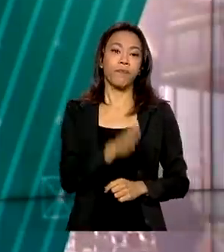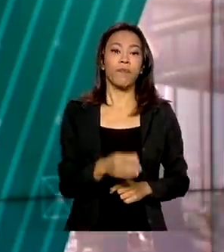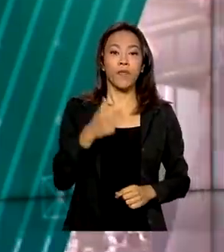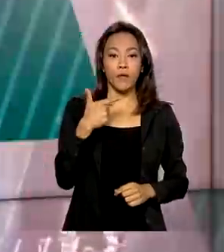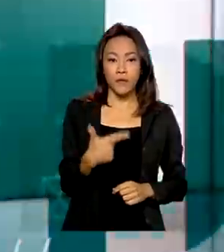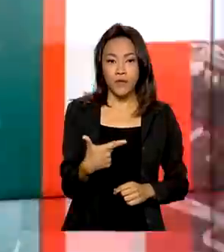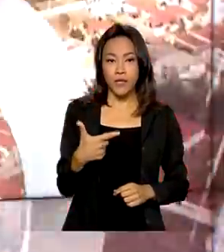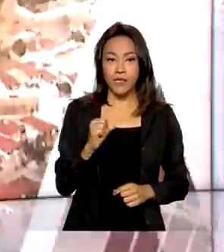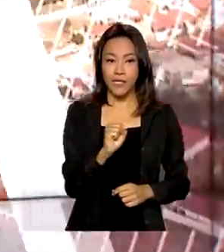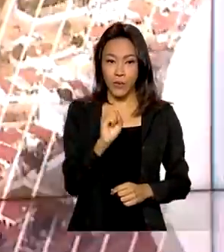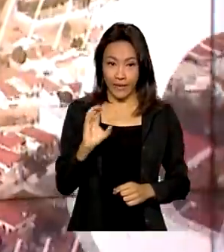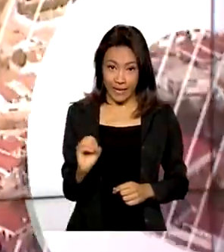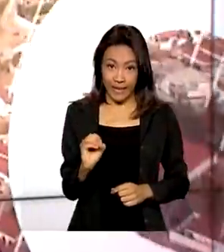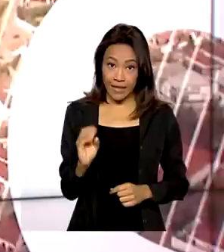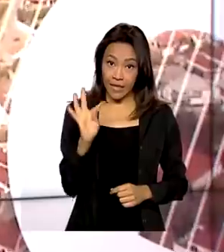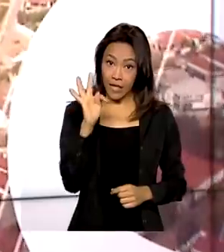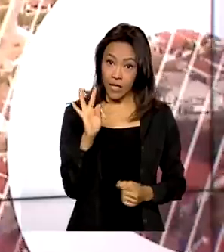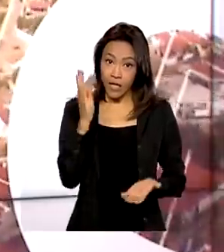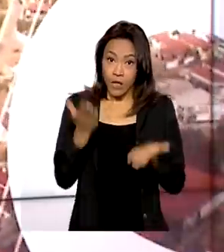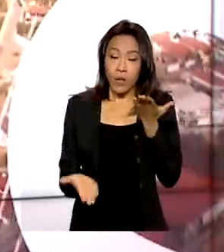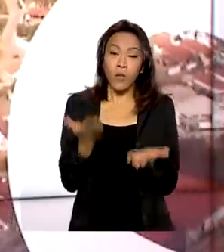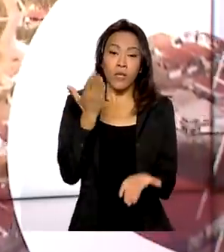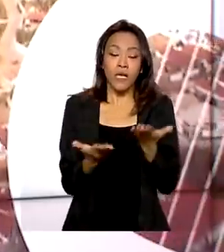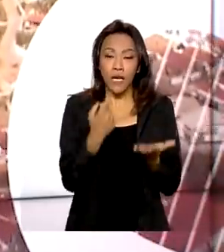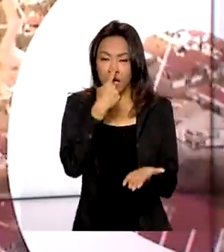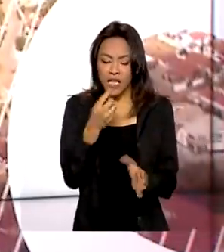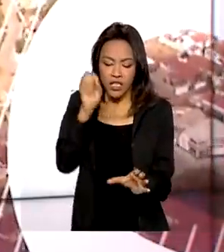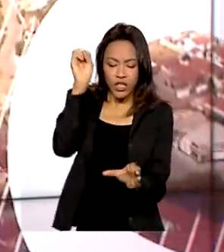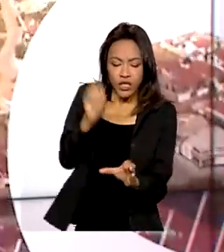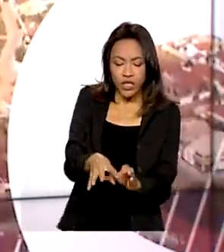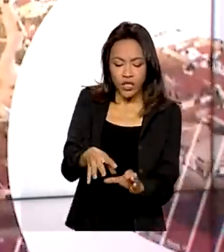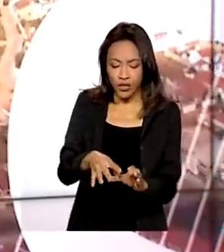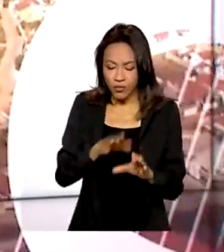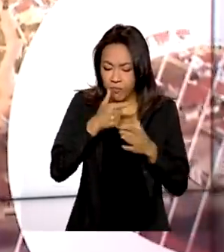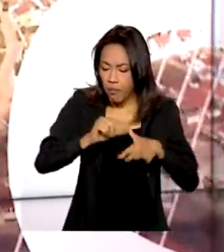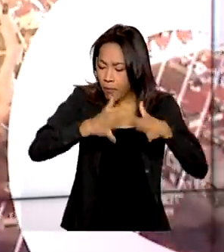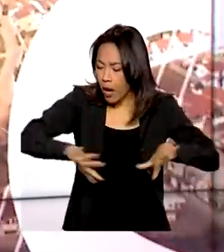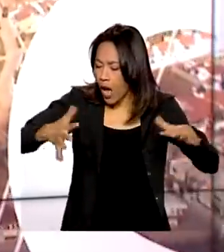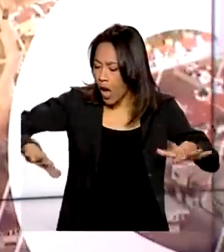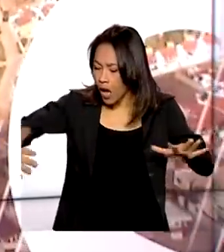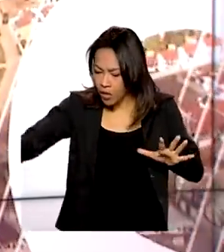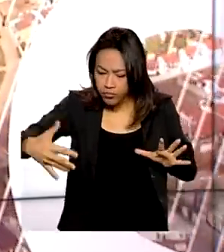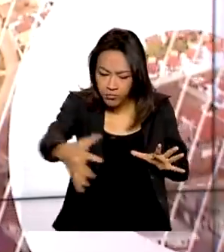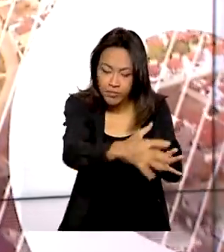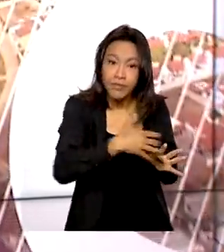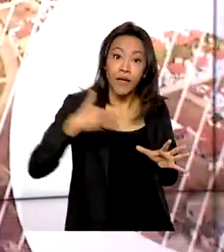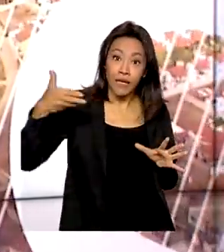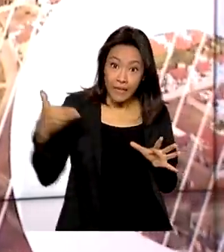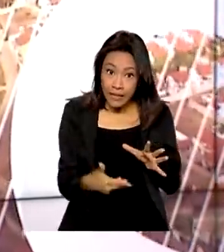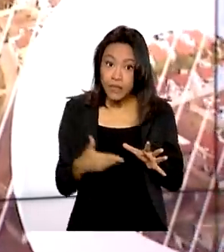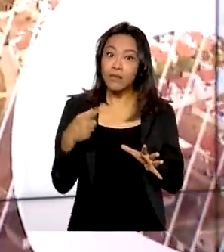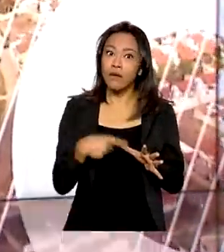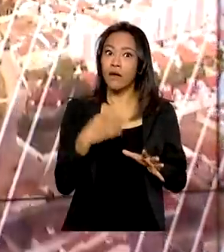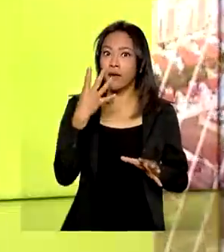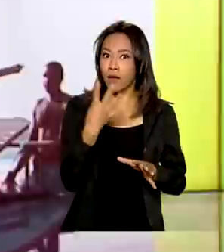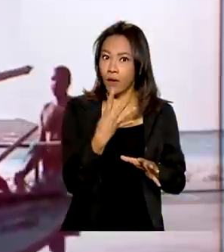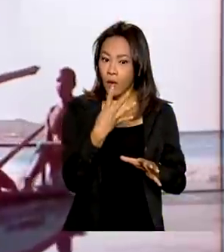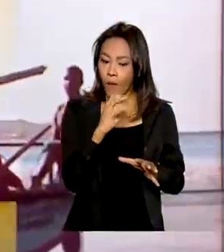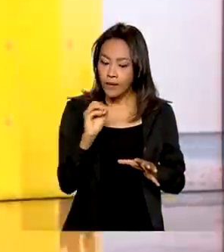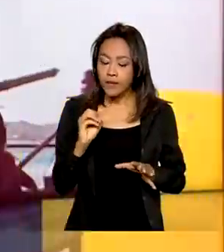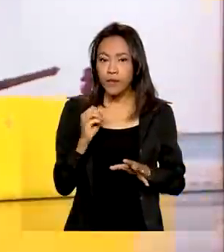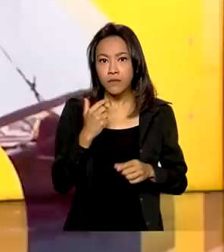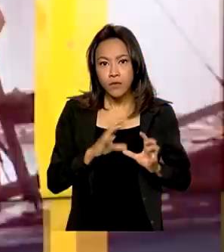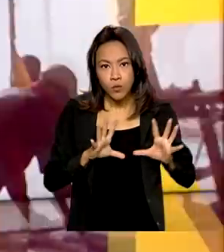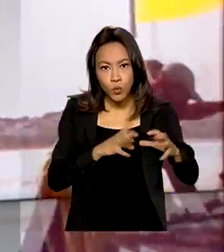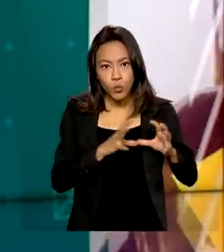280 toneladas de lixo recolhidas de nossas praias e rios. Esse é o resultado de mais de 400 mutirões